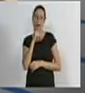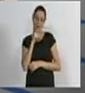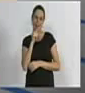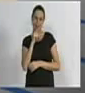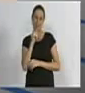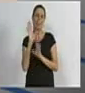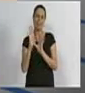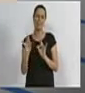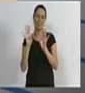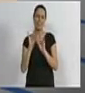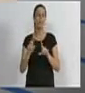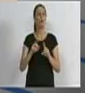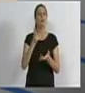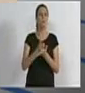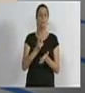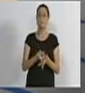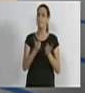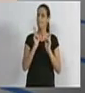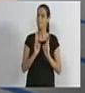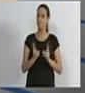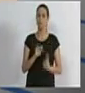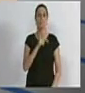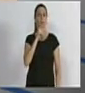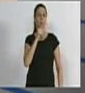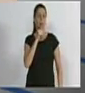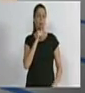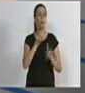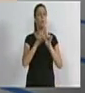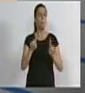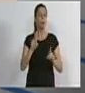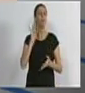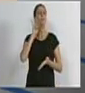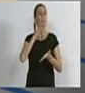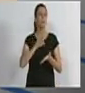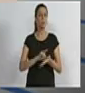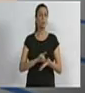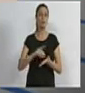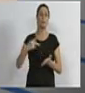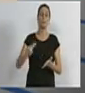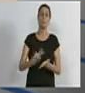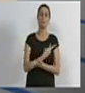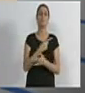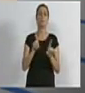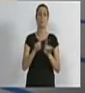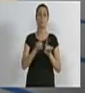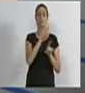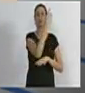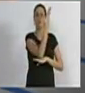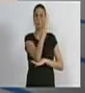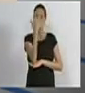Mas é sempre a mesma água. Só que além da ocorrência dos eventos climáticos naturais,